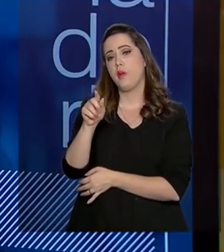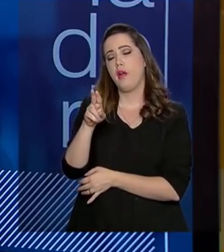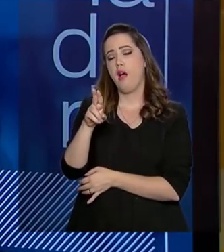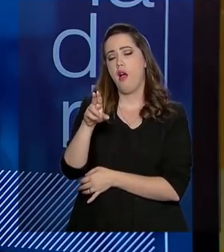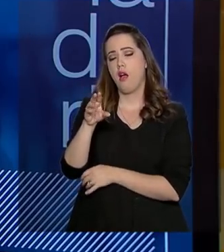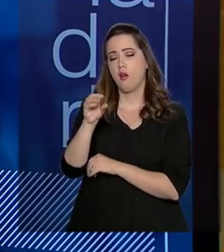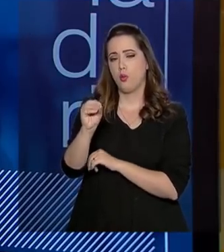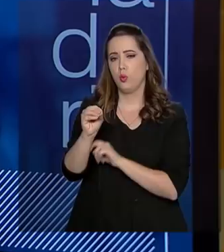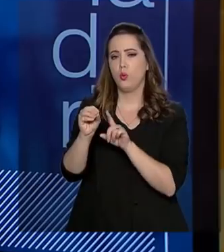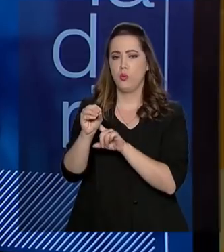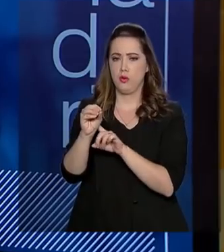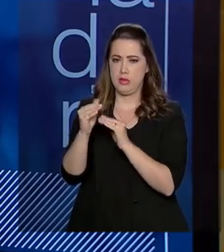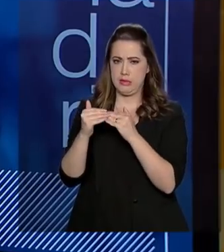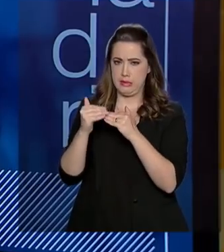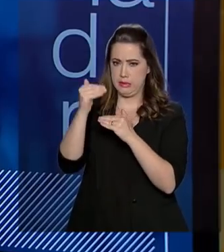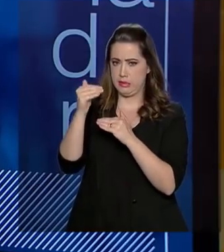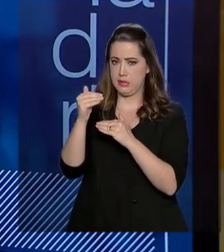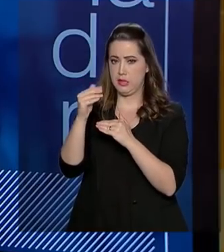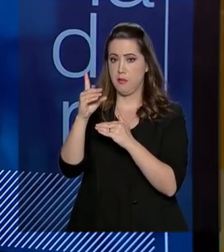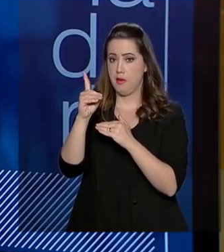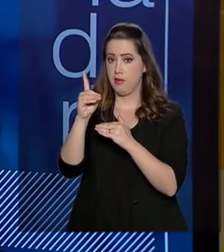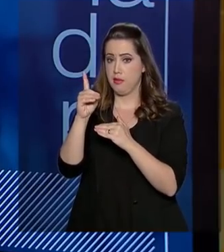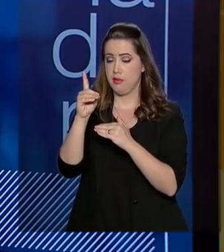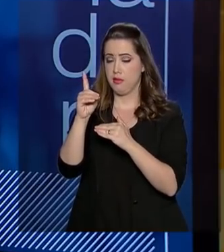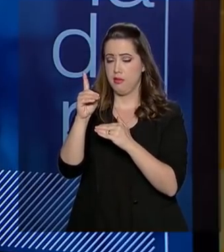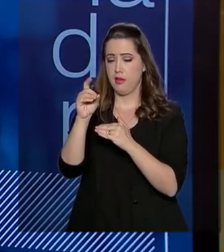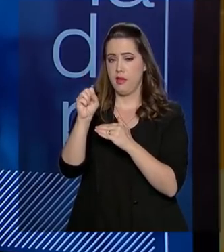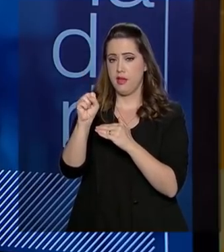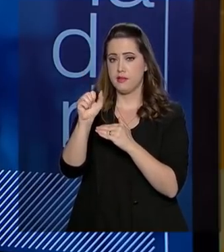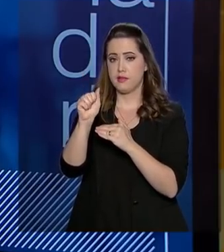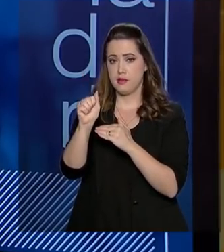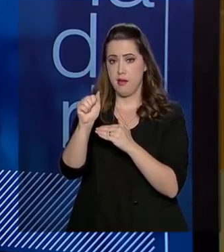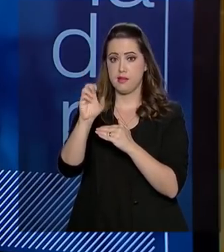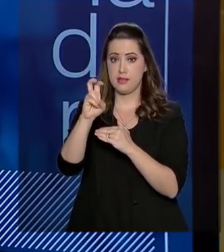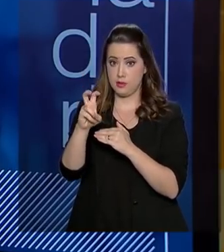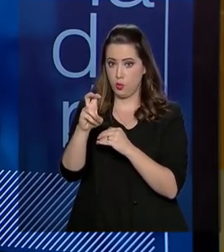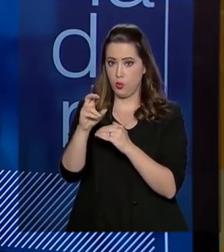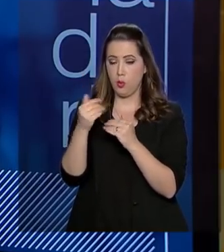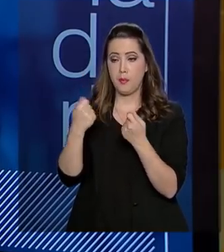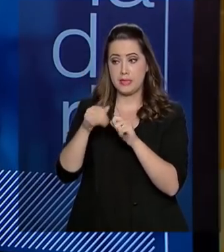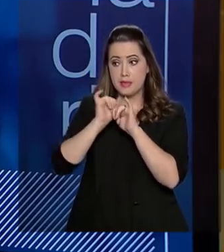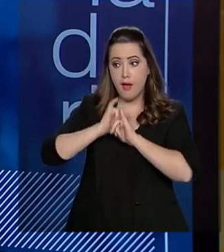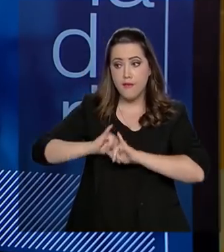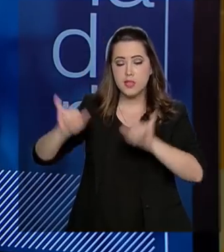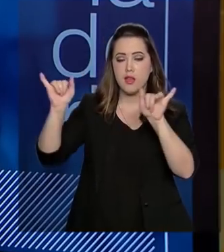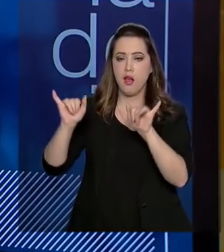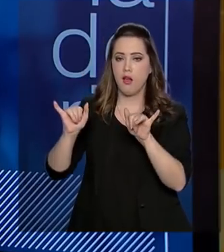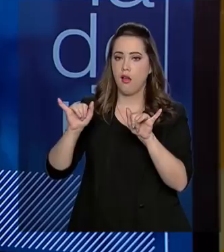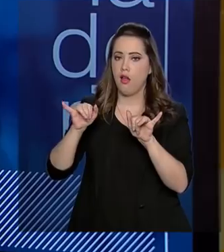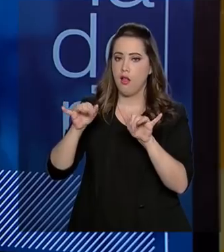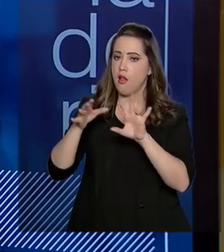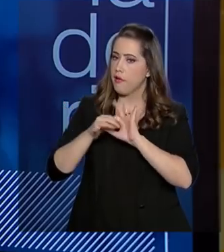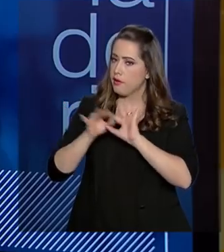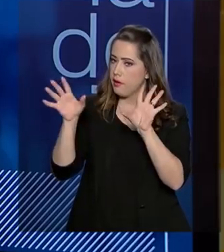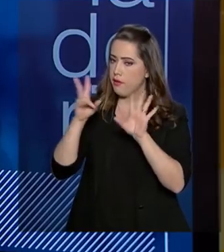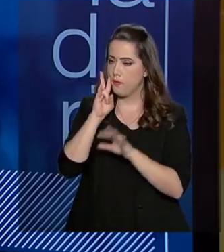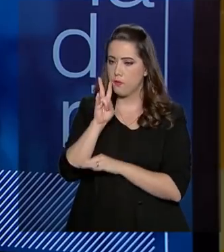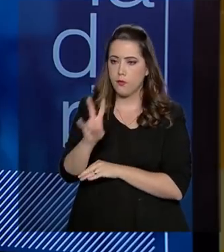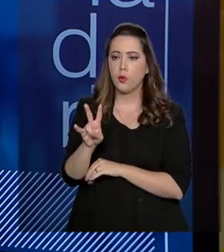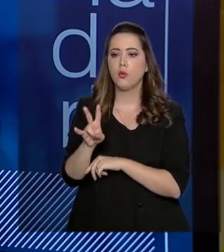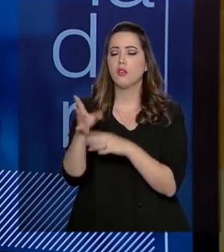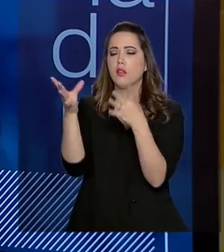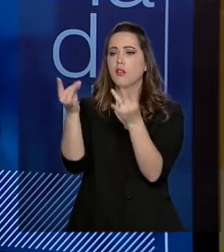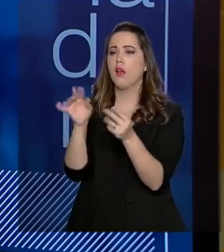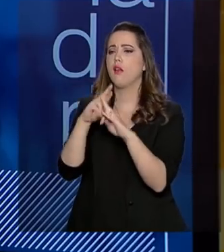na página de cada órgão. Publicizados. Exatamente. Só que essa informação não está detalhada